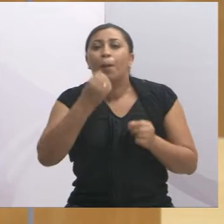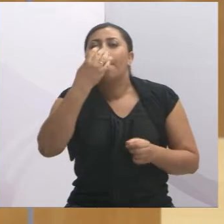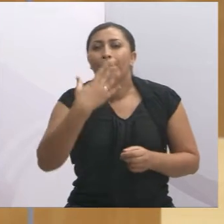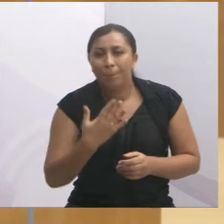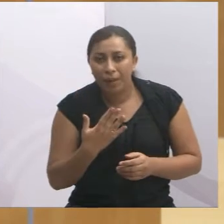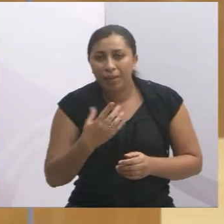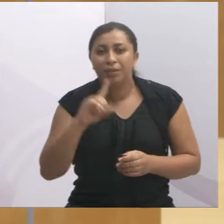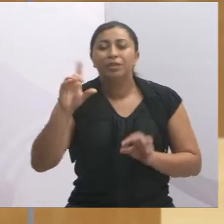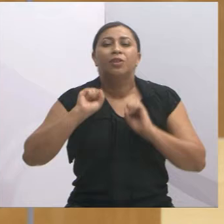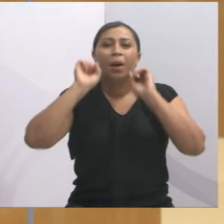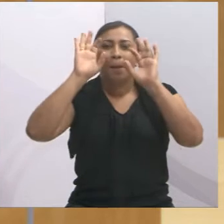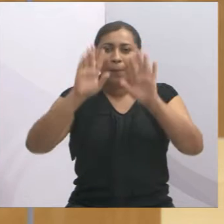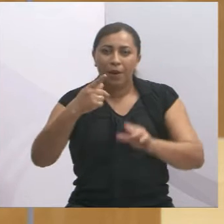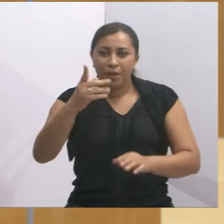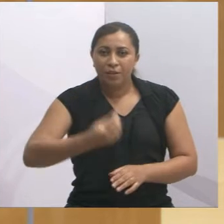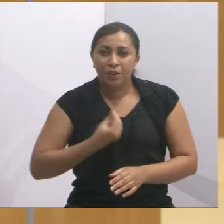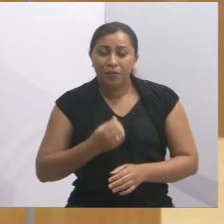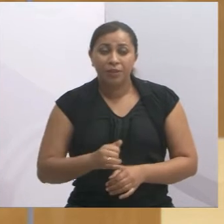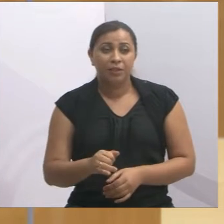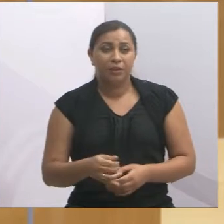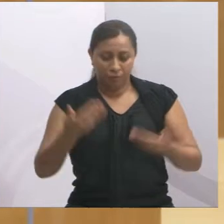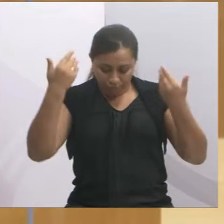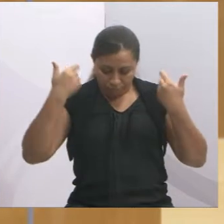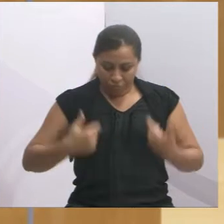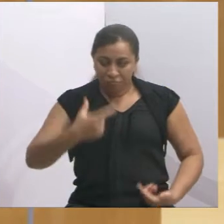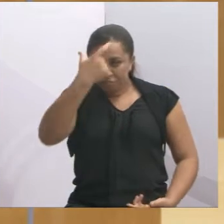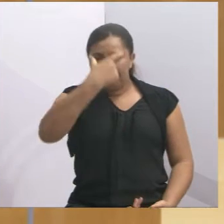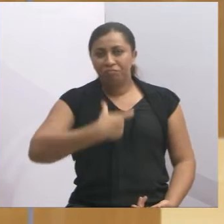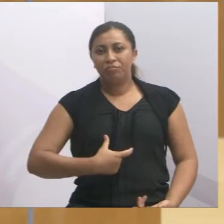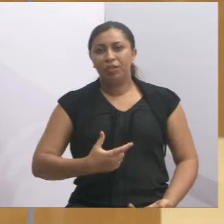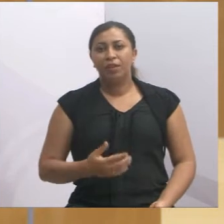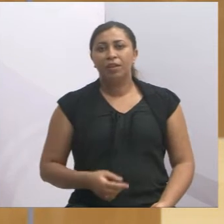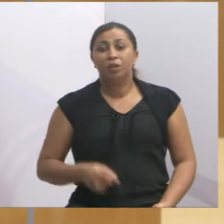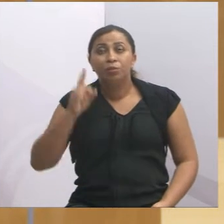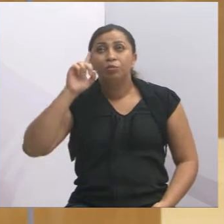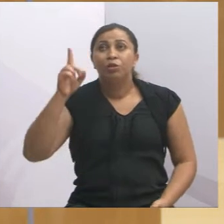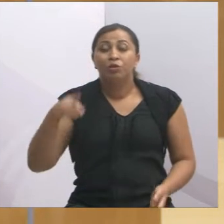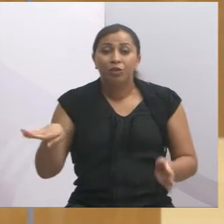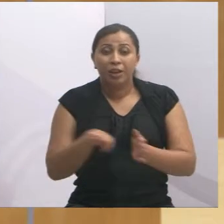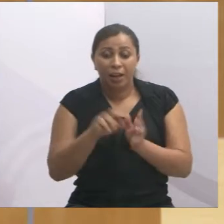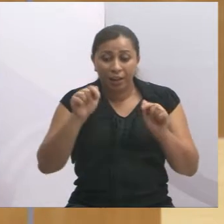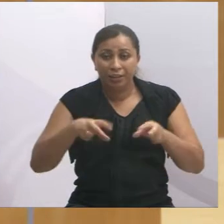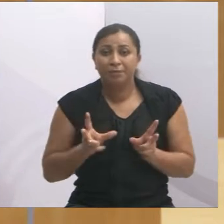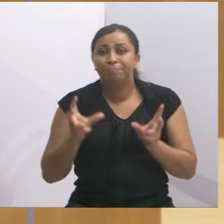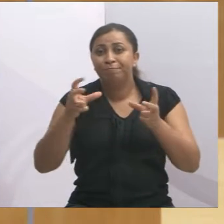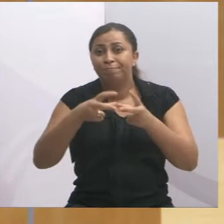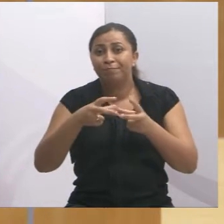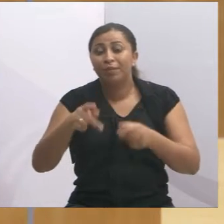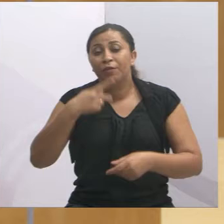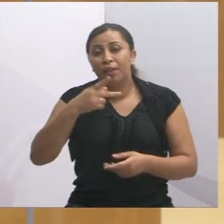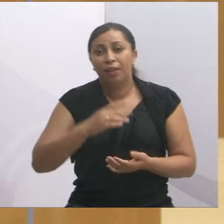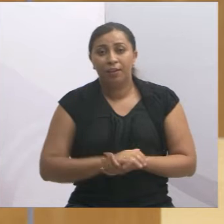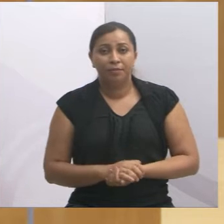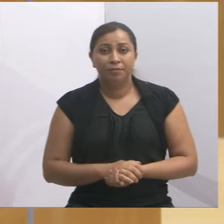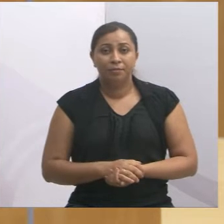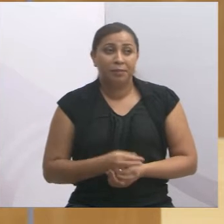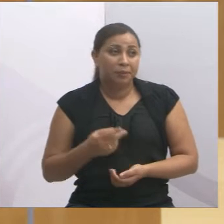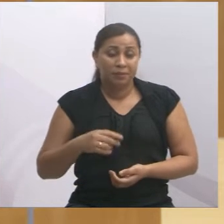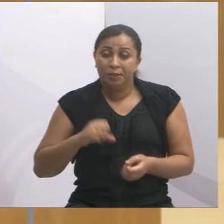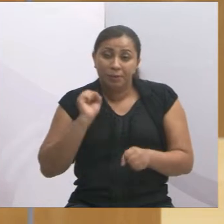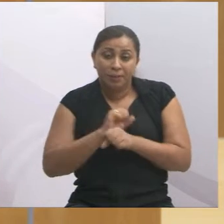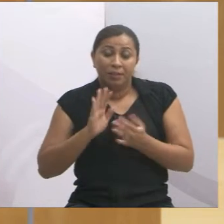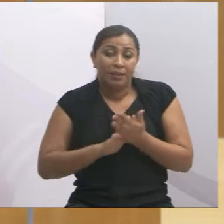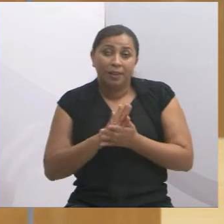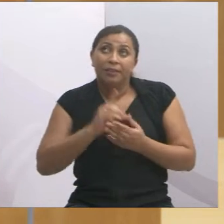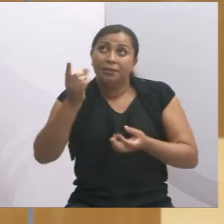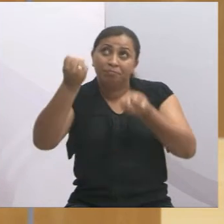na sua vida, está aqui um exemplo, um exemplo, quem esperava um dia eu estar aqui nessa tribuna falando, nem eu esperava, e Deus